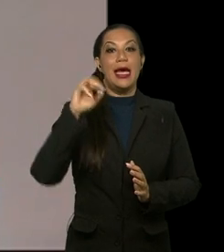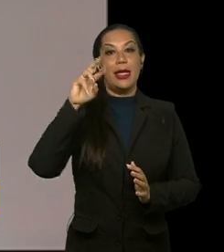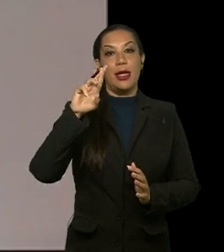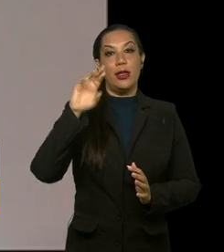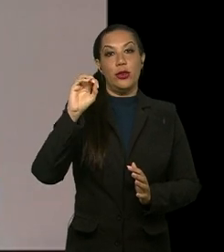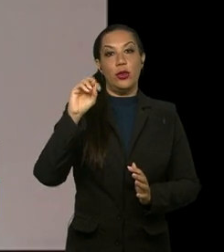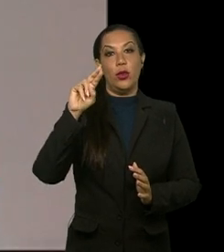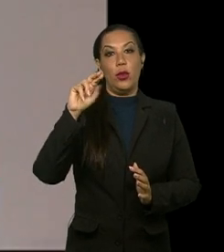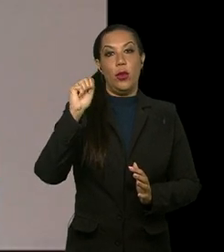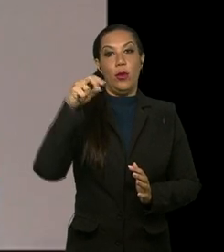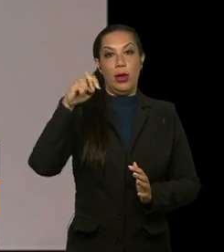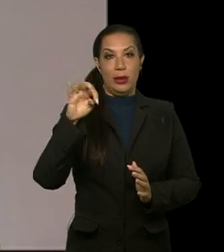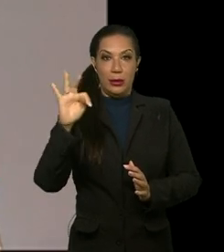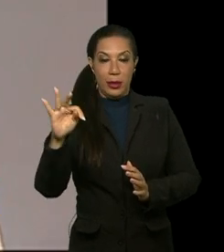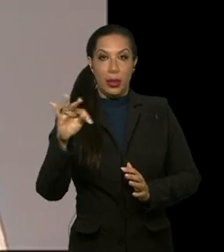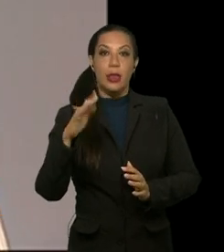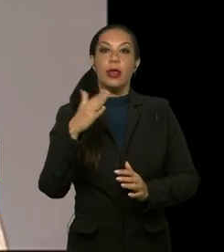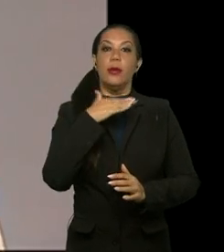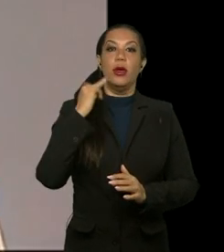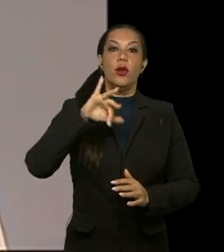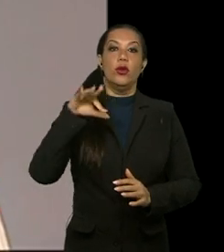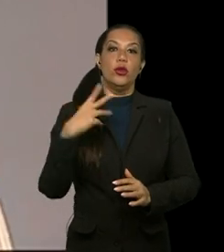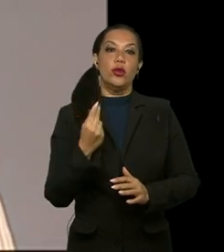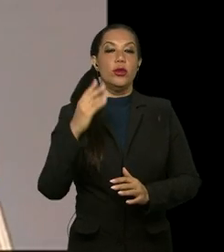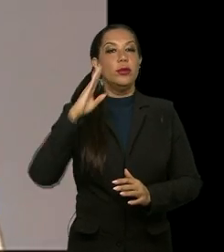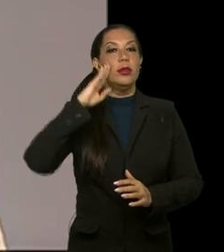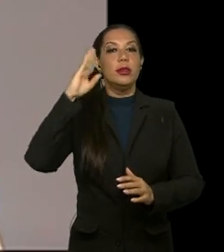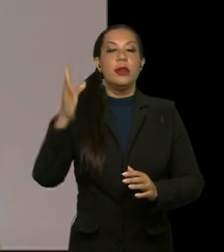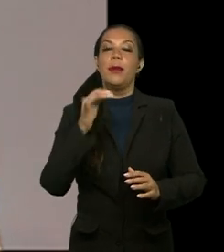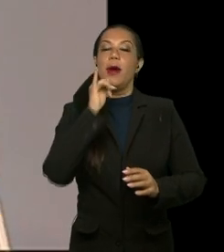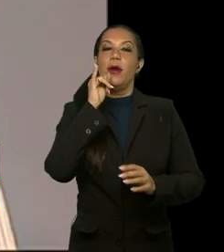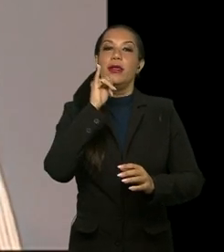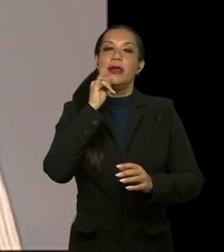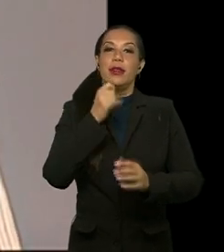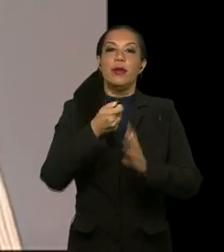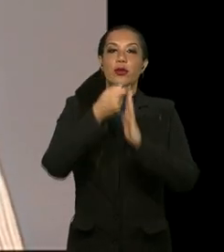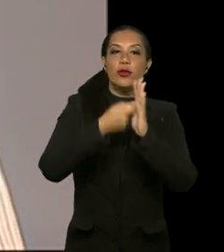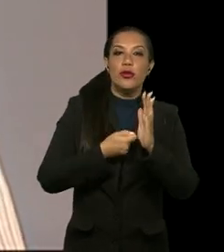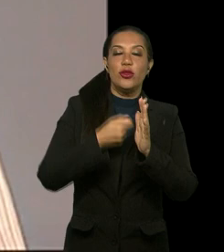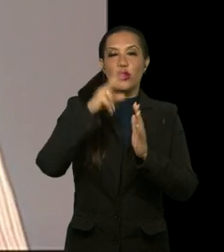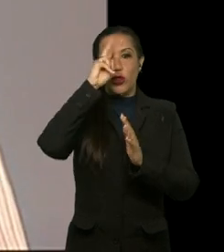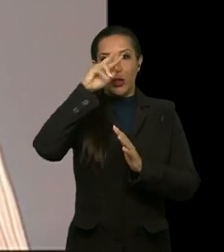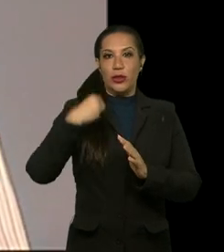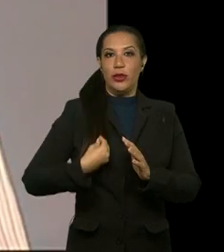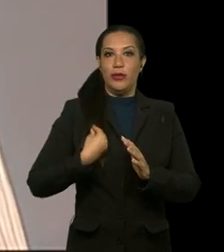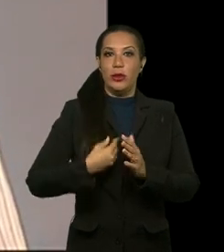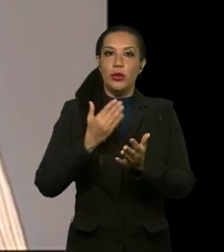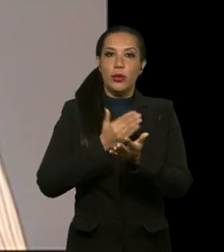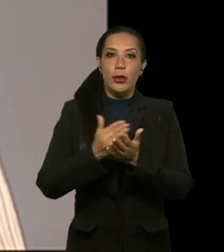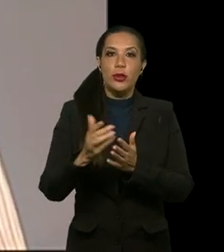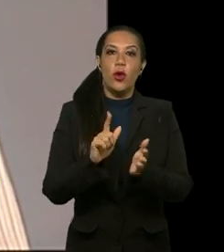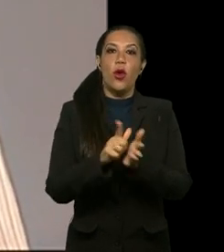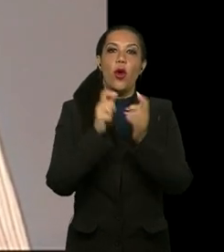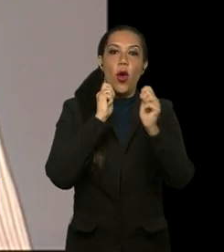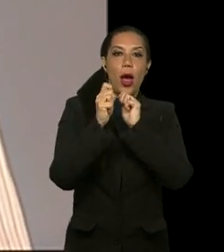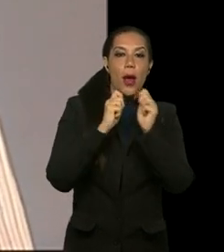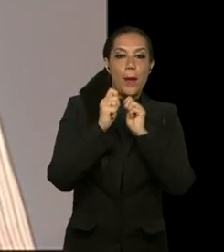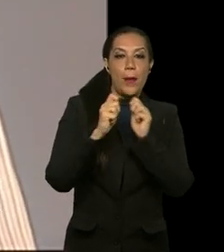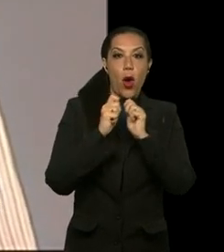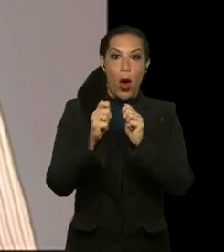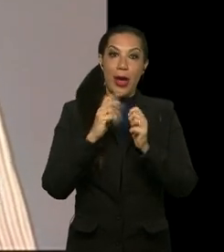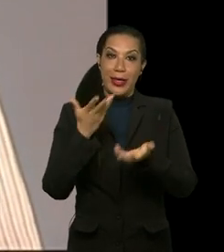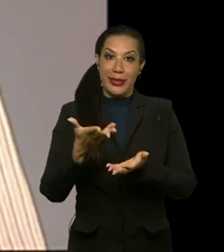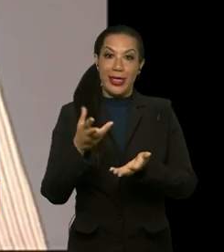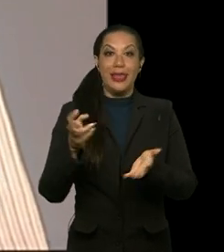morto em julho. Ele é um dos principais biógrafos do Brasil e iniciou a trajetória profissional como repórter do jornal Correio da Manhã,